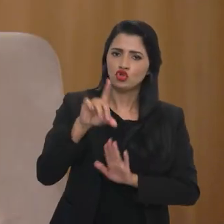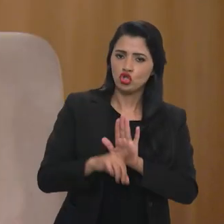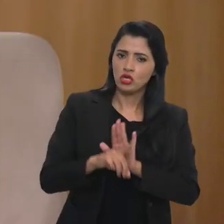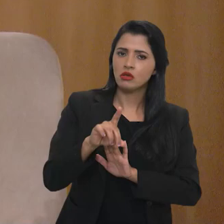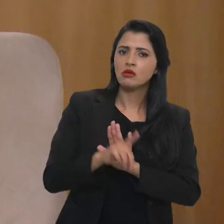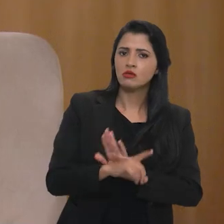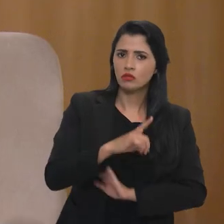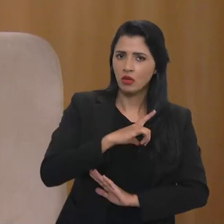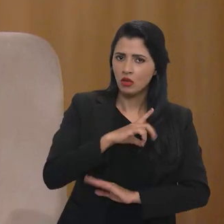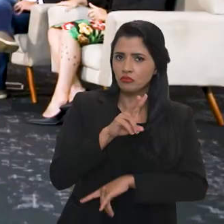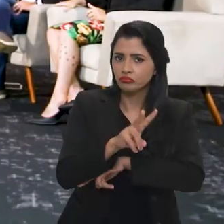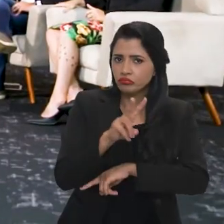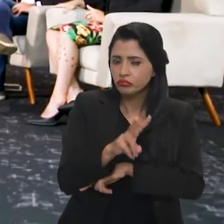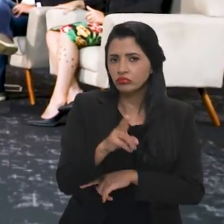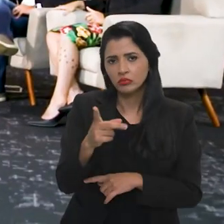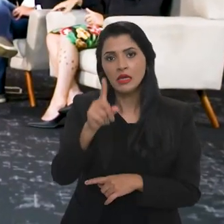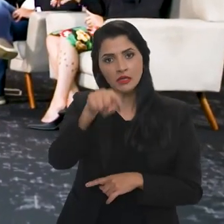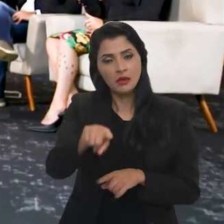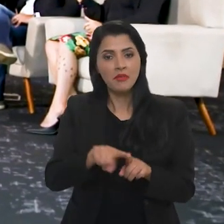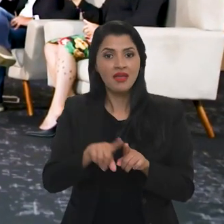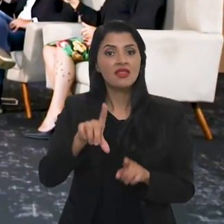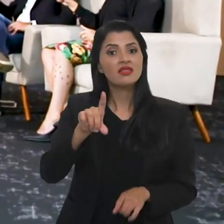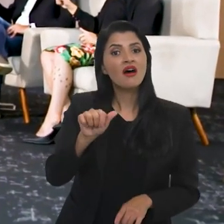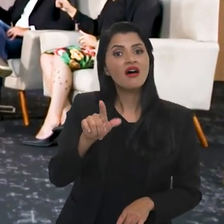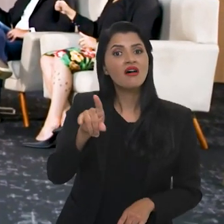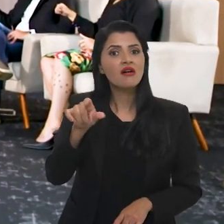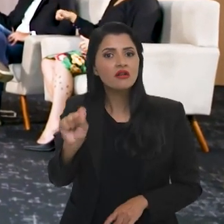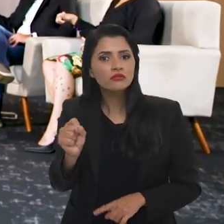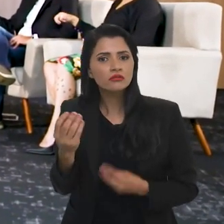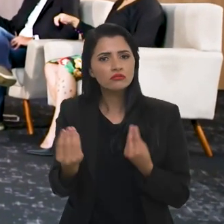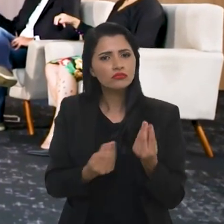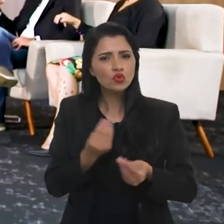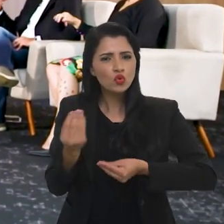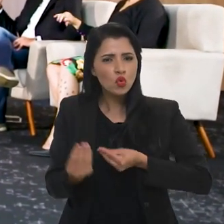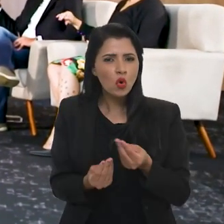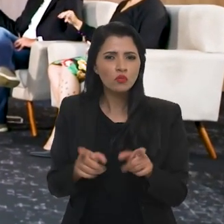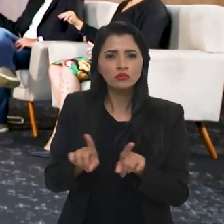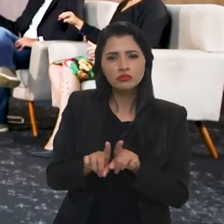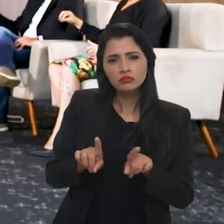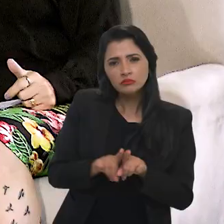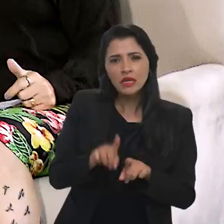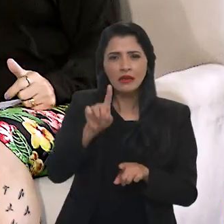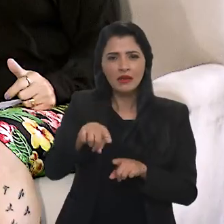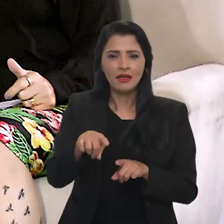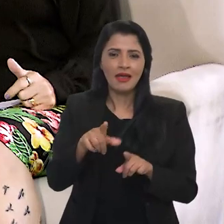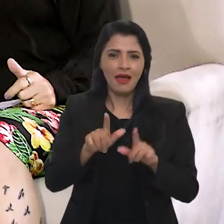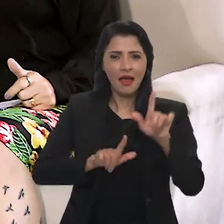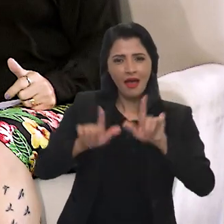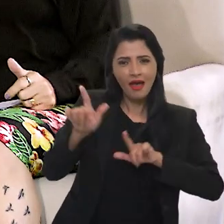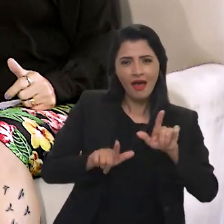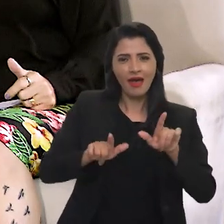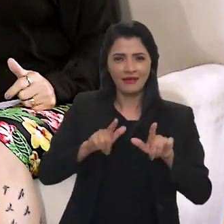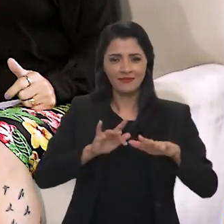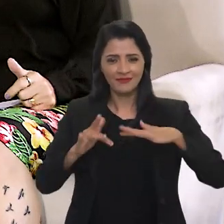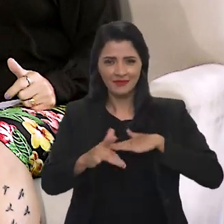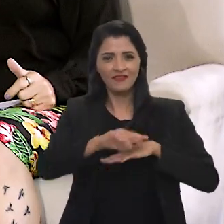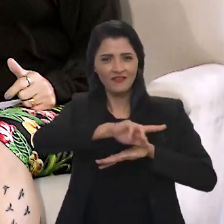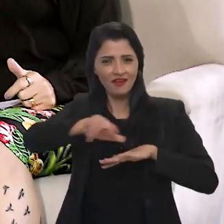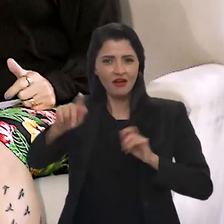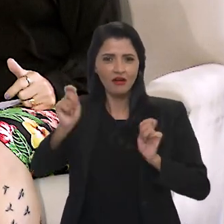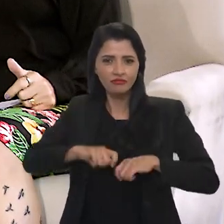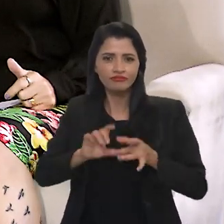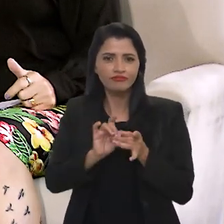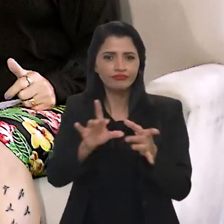E dentro dessa questão, a questão dos dados e de como que as mídias sociais, elas